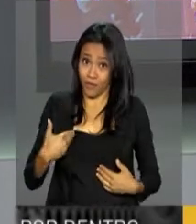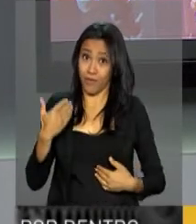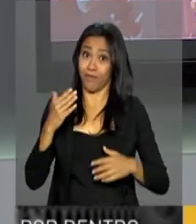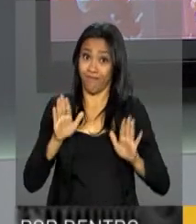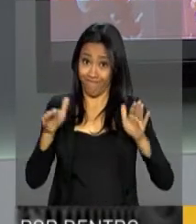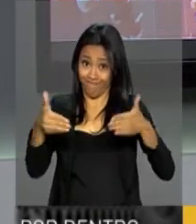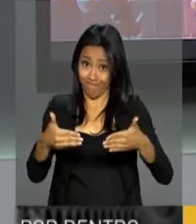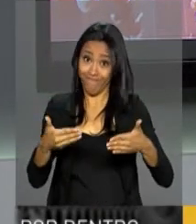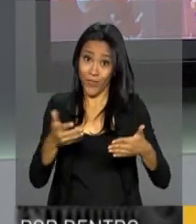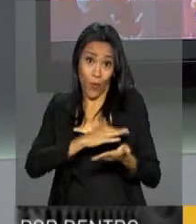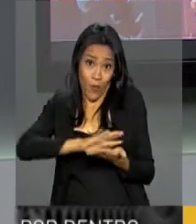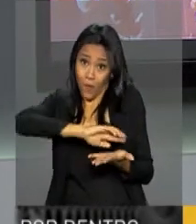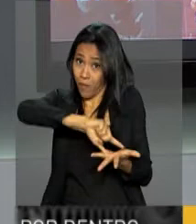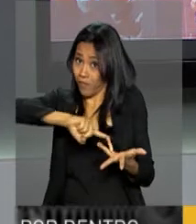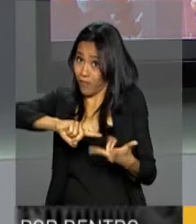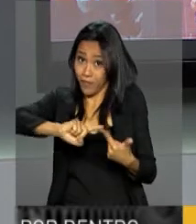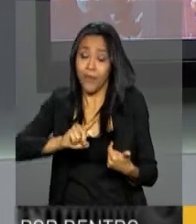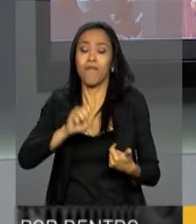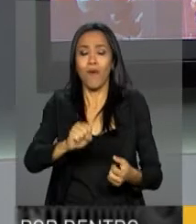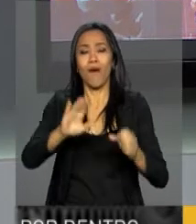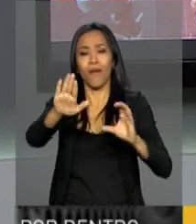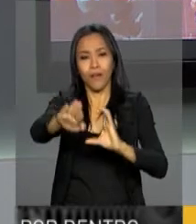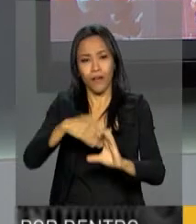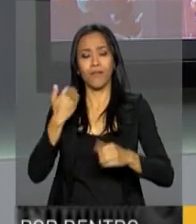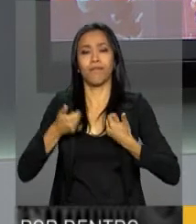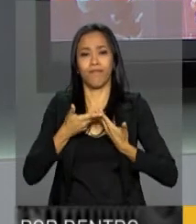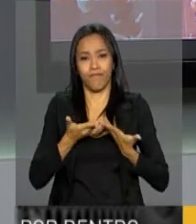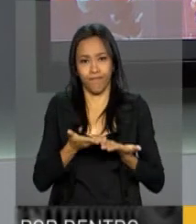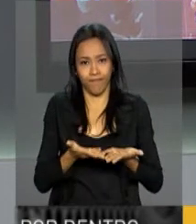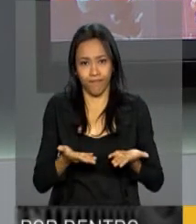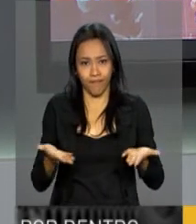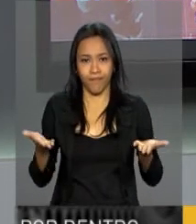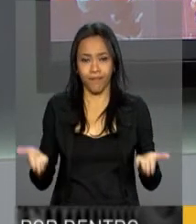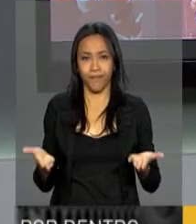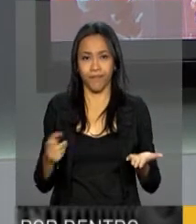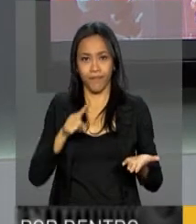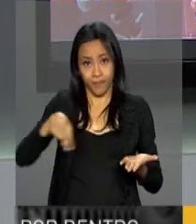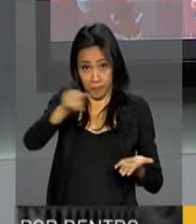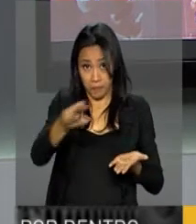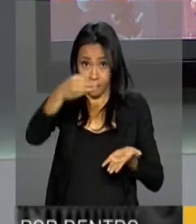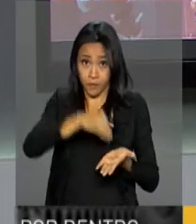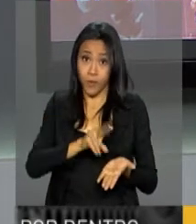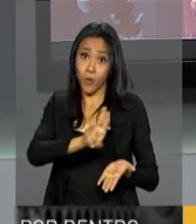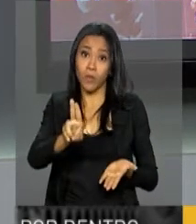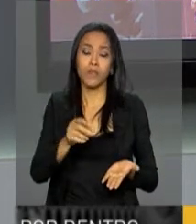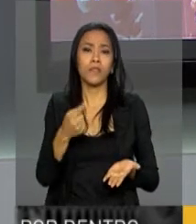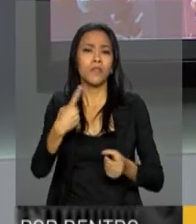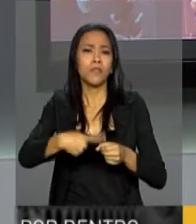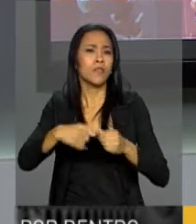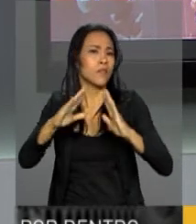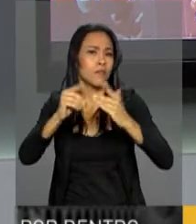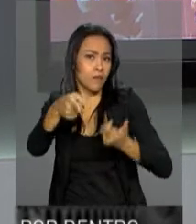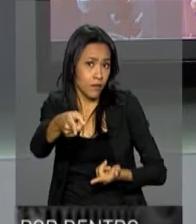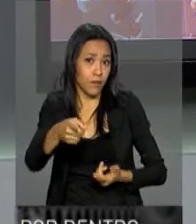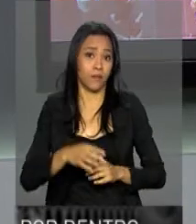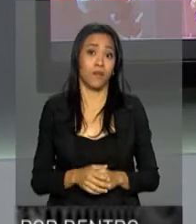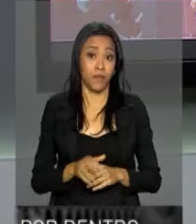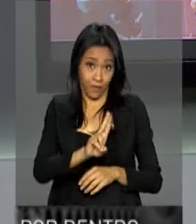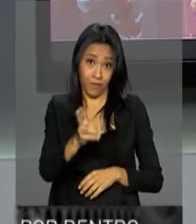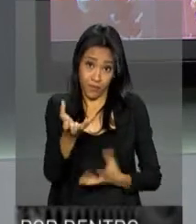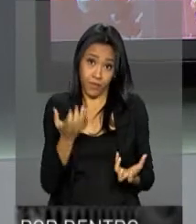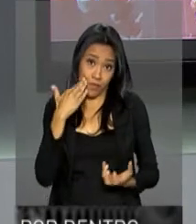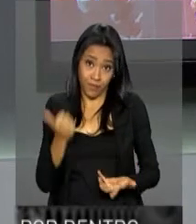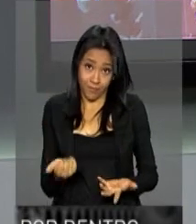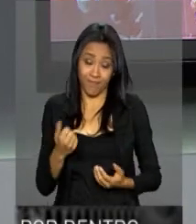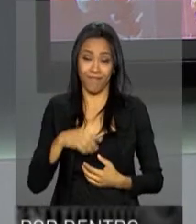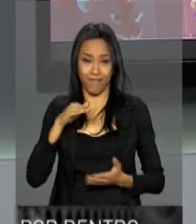área? Então escreva para por dentro do governo arroba presidencia.gov.br Informe o seu nome, a cidade onde você mora e o que